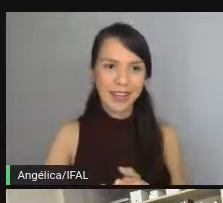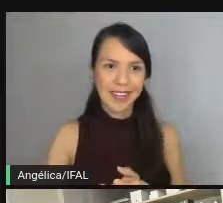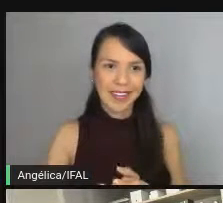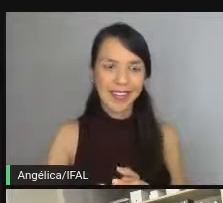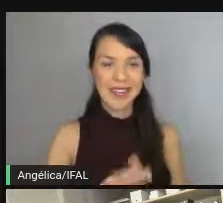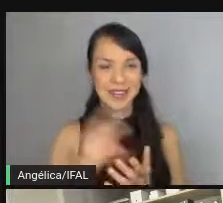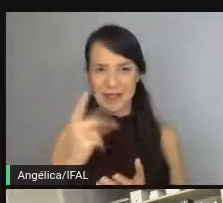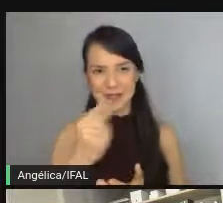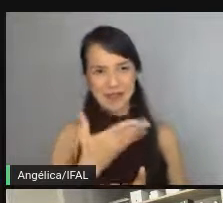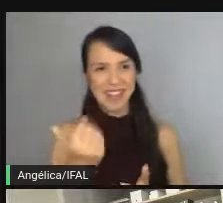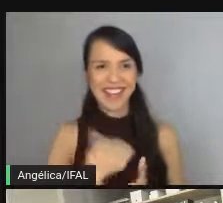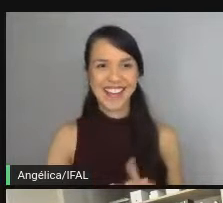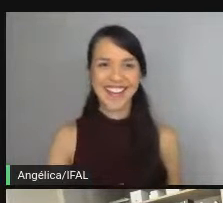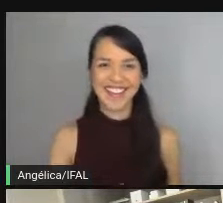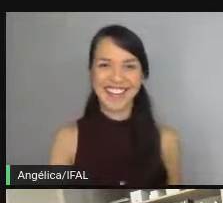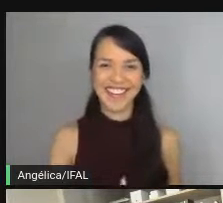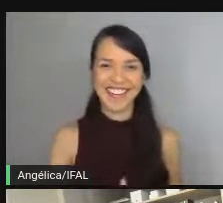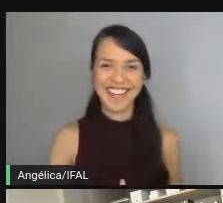Vamos lá, vamos lá.